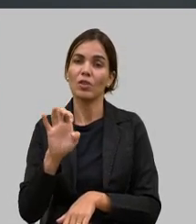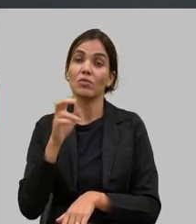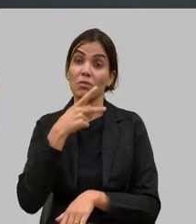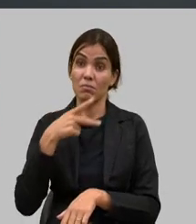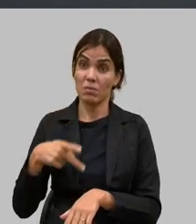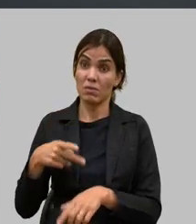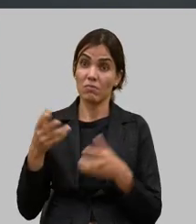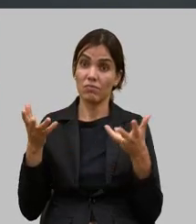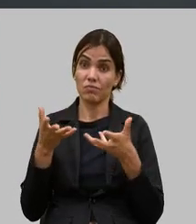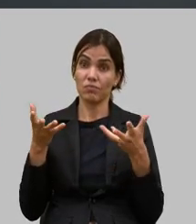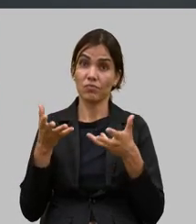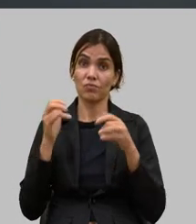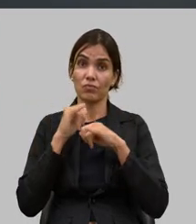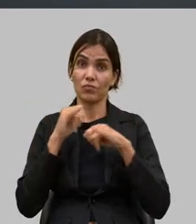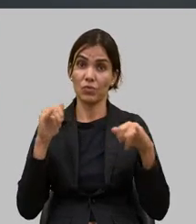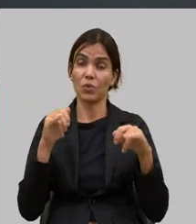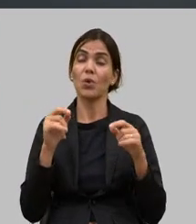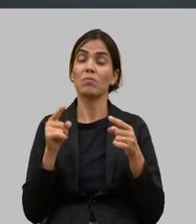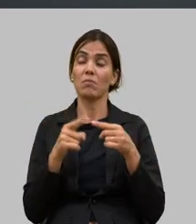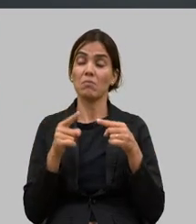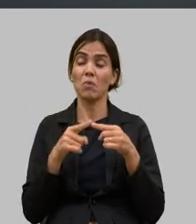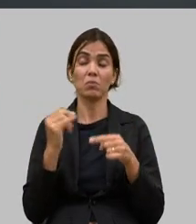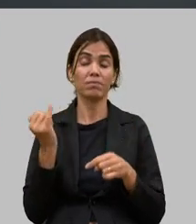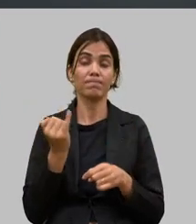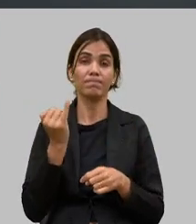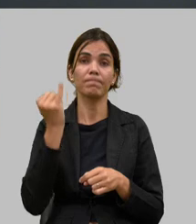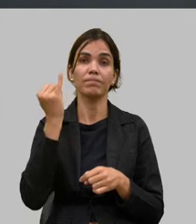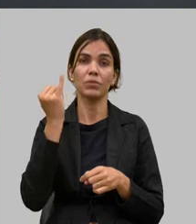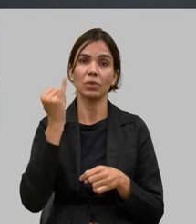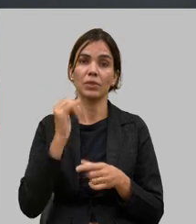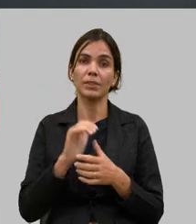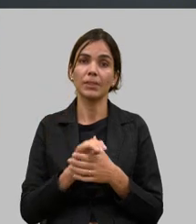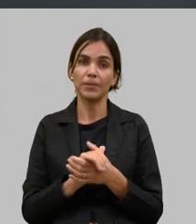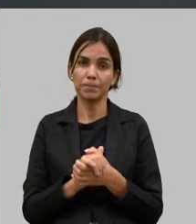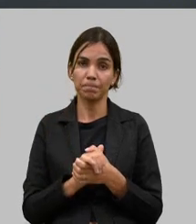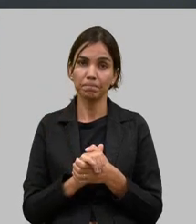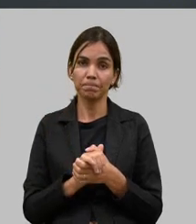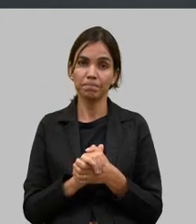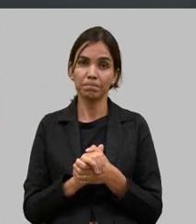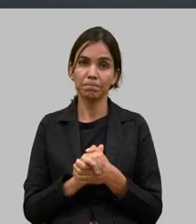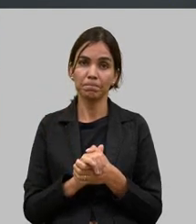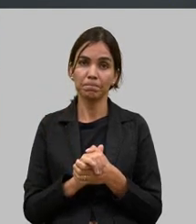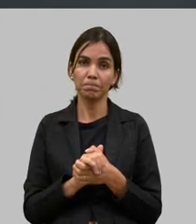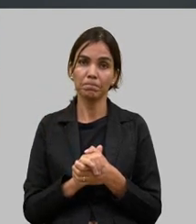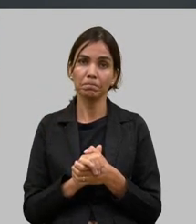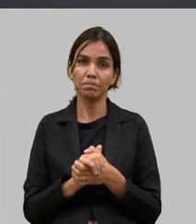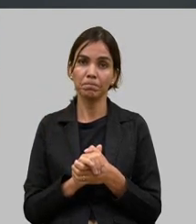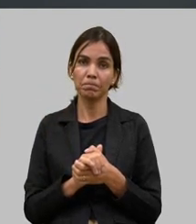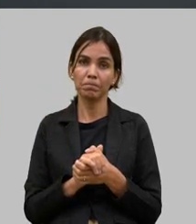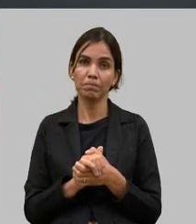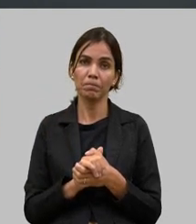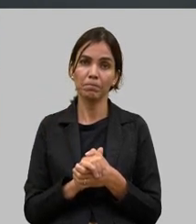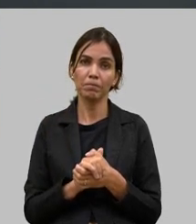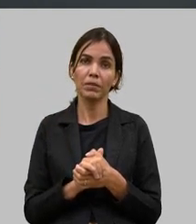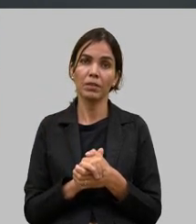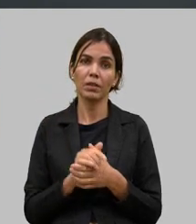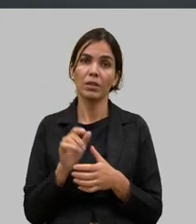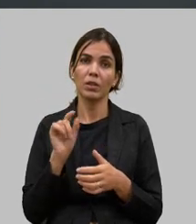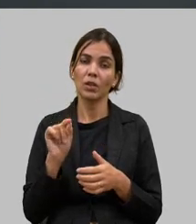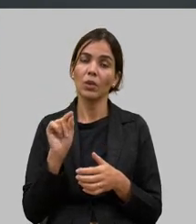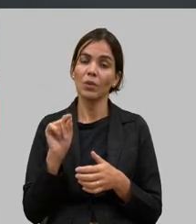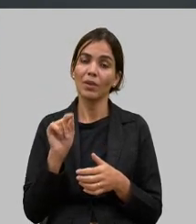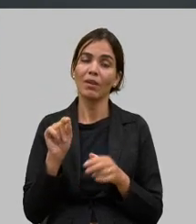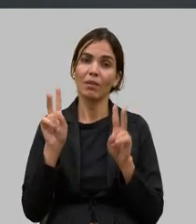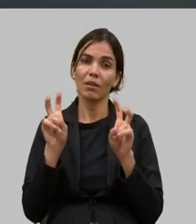aqui tocou num ponto que é um ponto que é impossível a gente a gente não mencionar quando nós falamos de agro